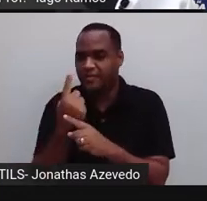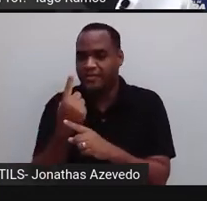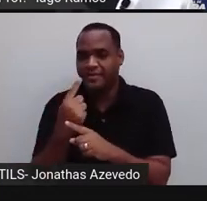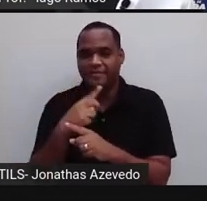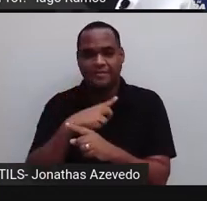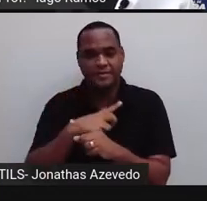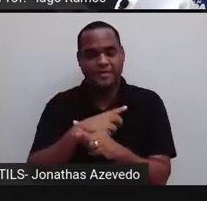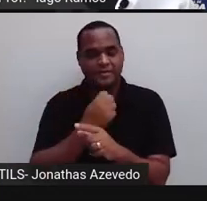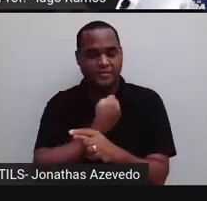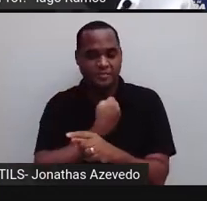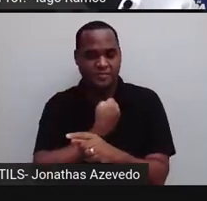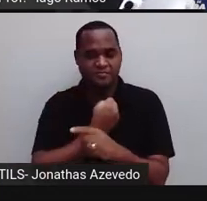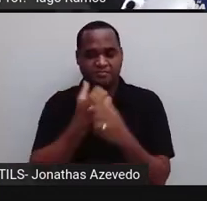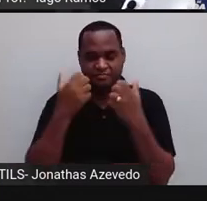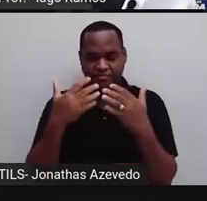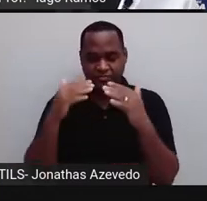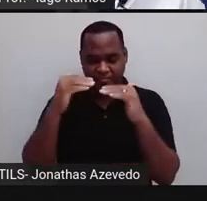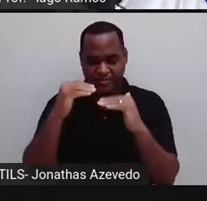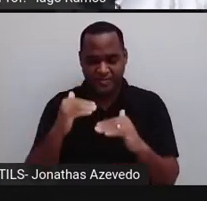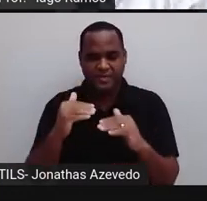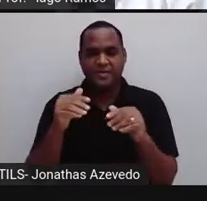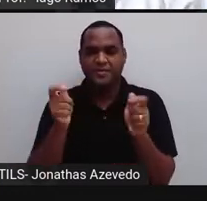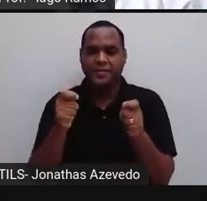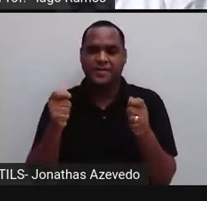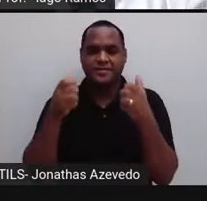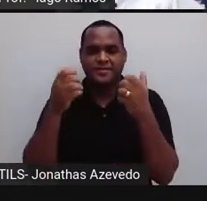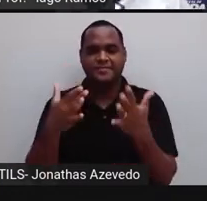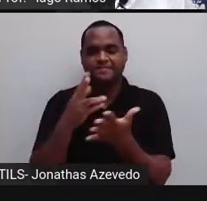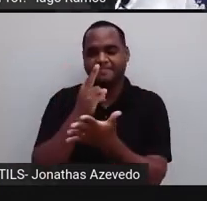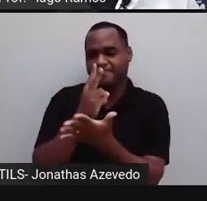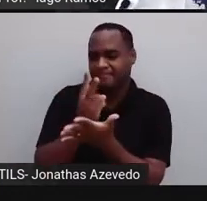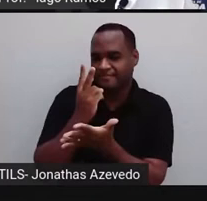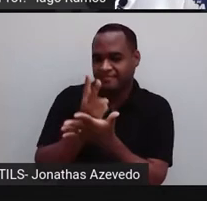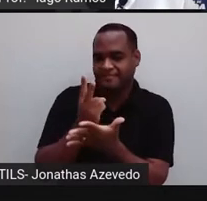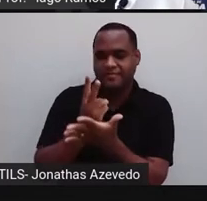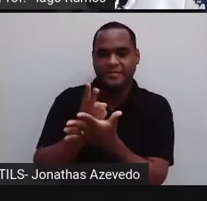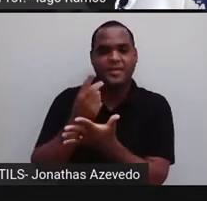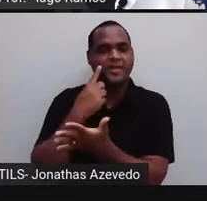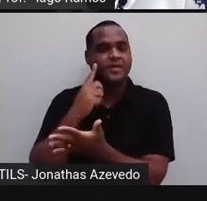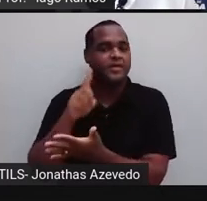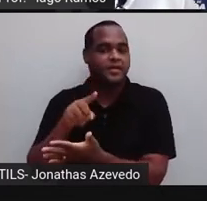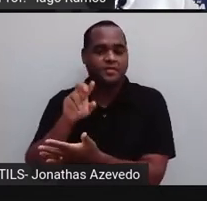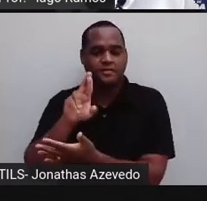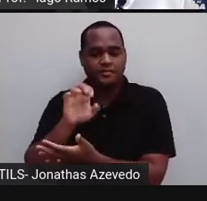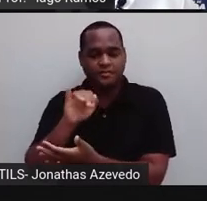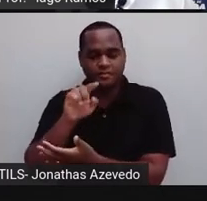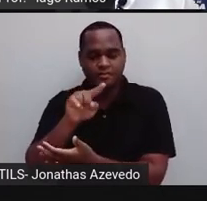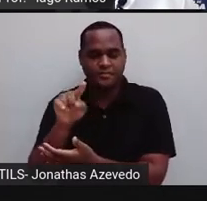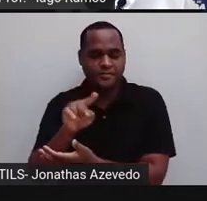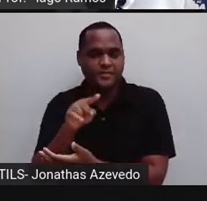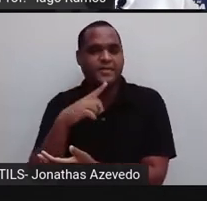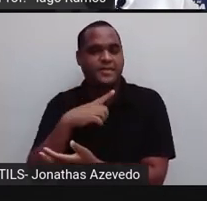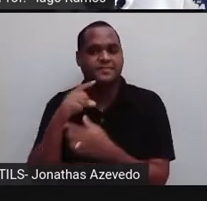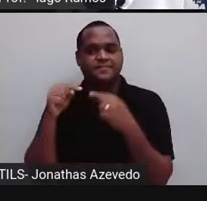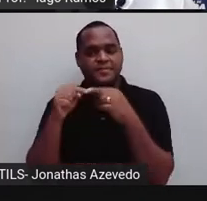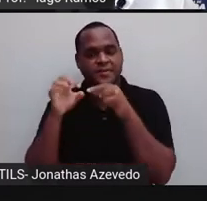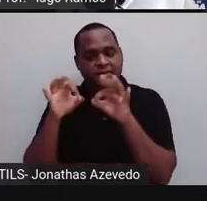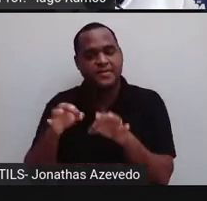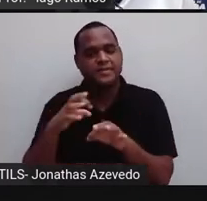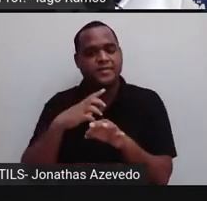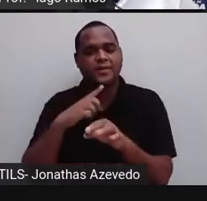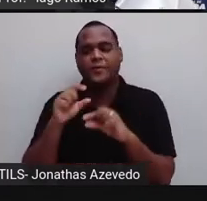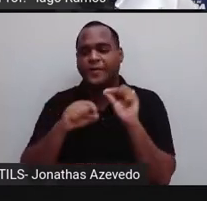esse numerozinho de baixo na fração, ele vem sempre como o índice da raiz, tá? Ele fica localizado aqui,